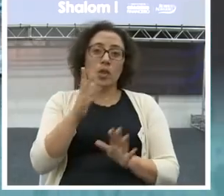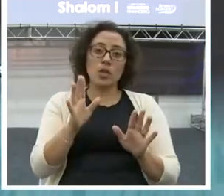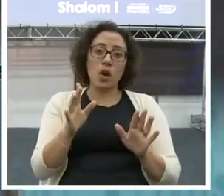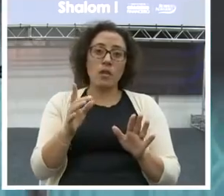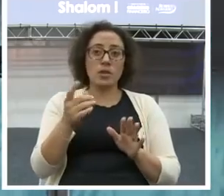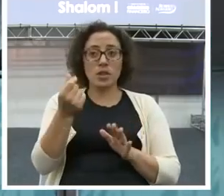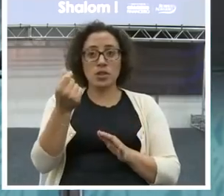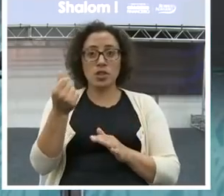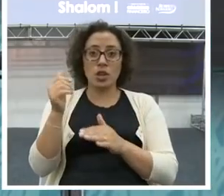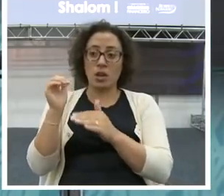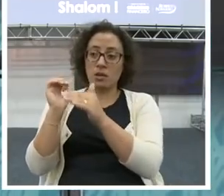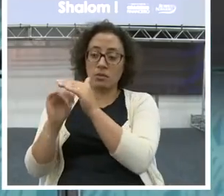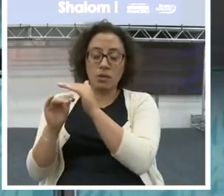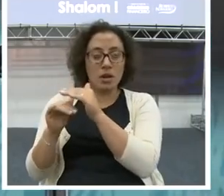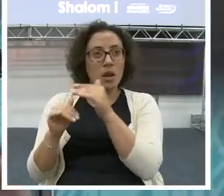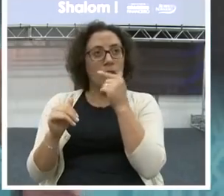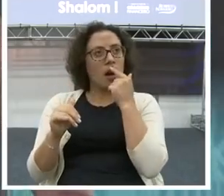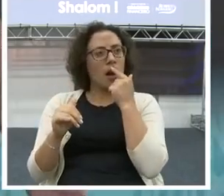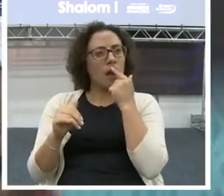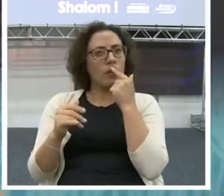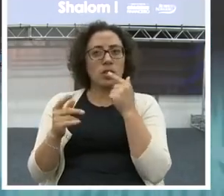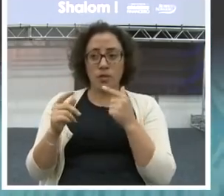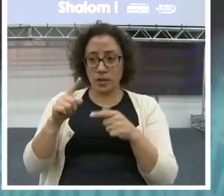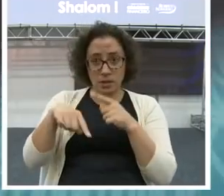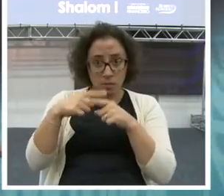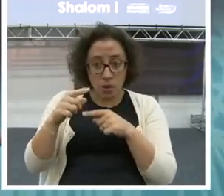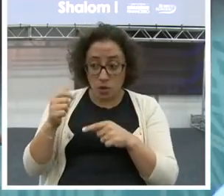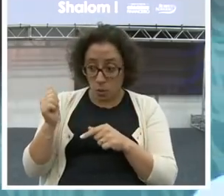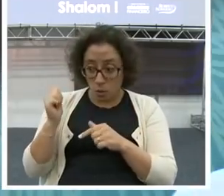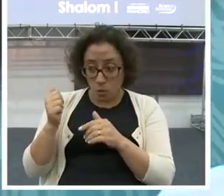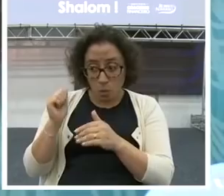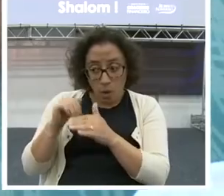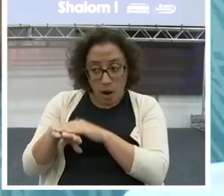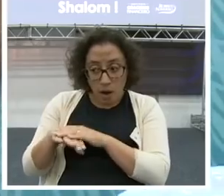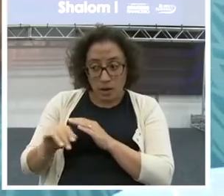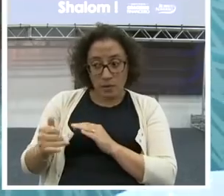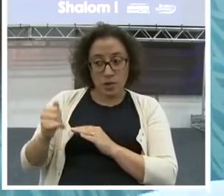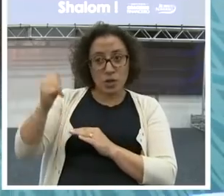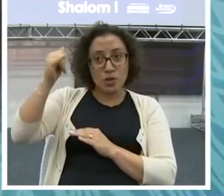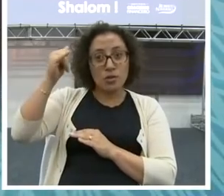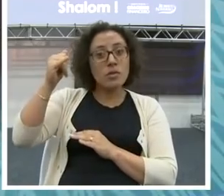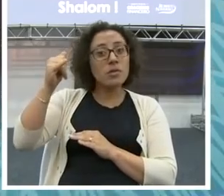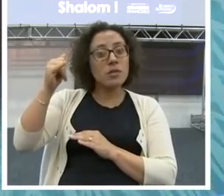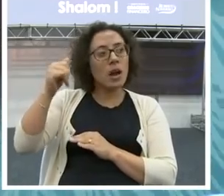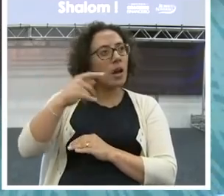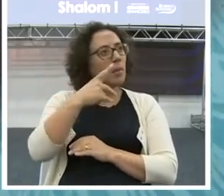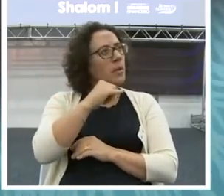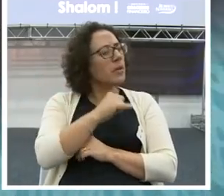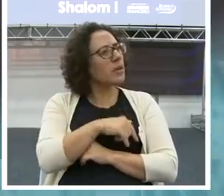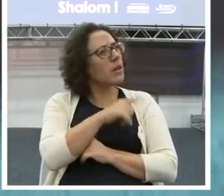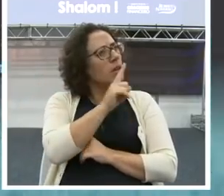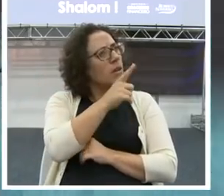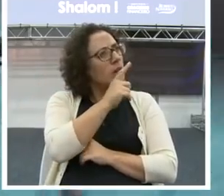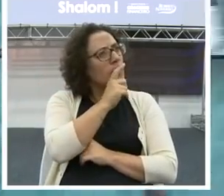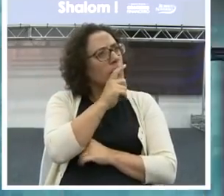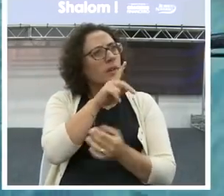junta o dinheiro para você ganhar juros. Cara, eu gostei daquilo. Com nove anos. Então, é isso importante.